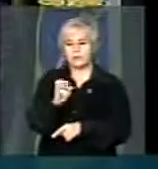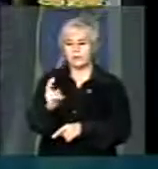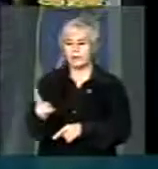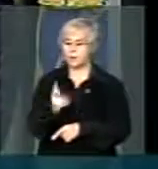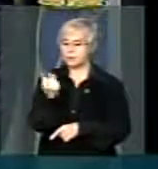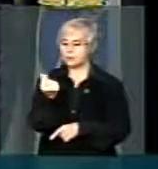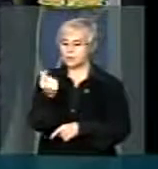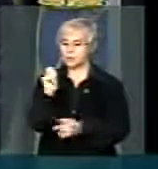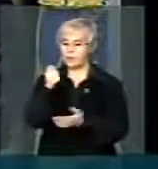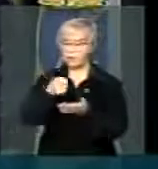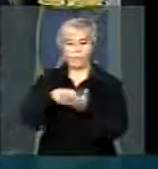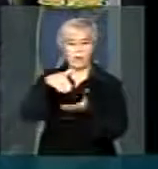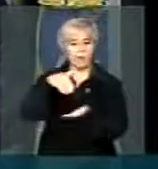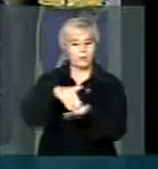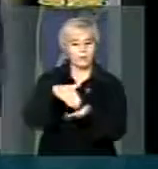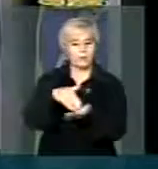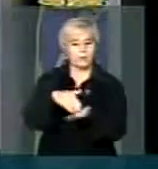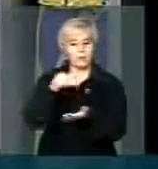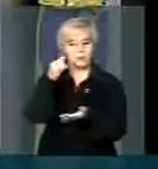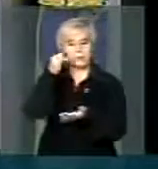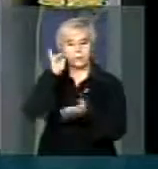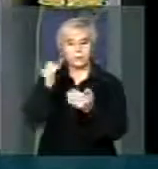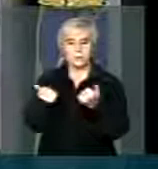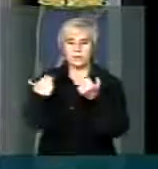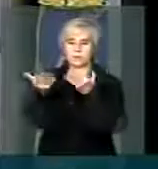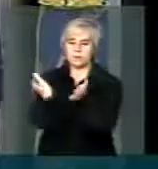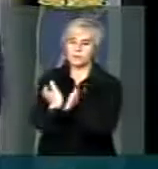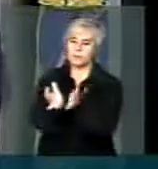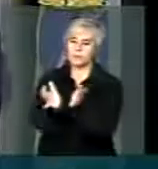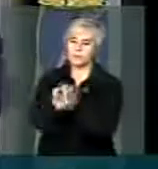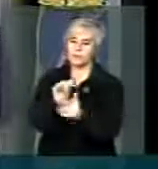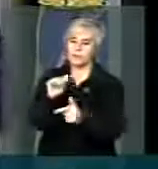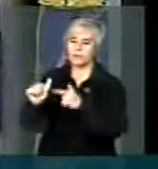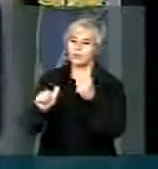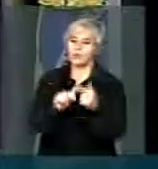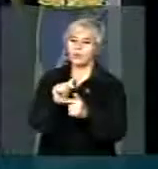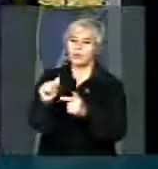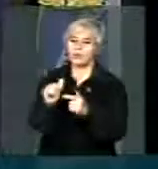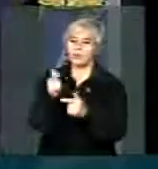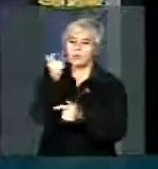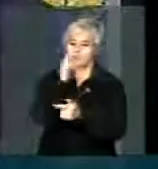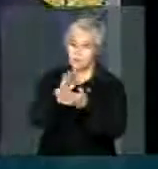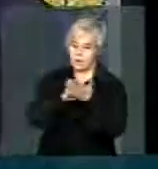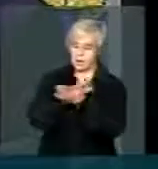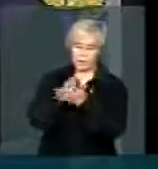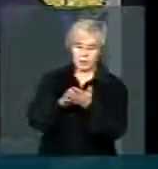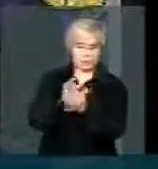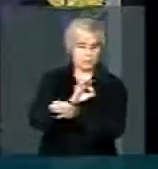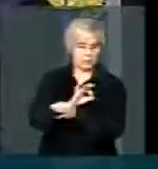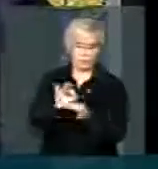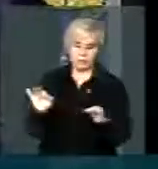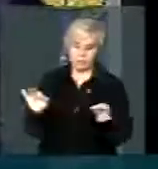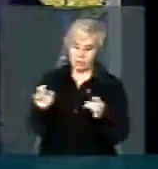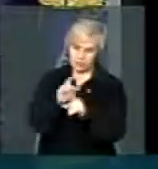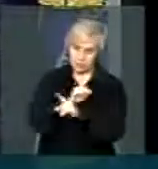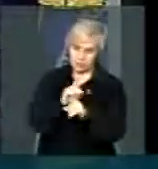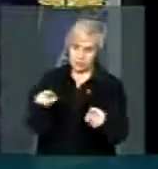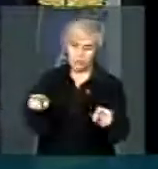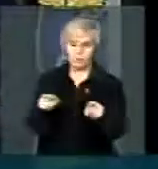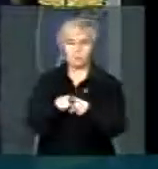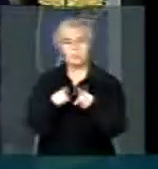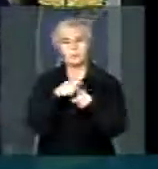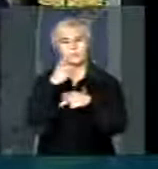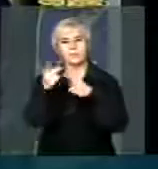para não imputar a eles um trabalho sem praticamente nenhum ganho. E também, senhor presidente, quero